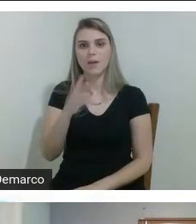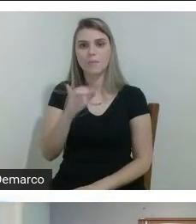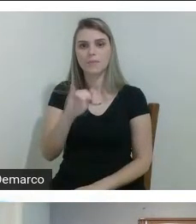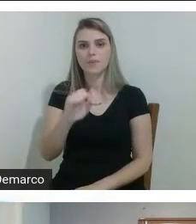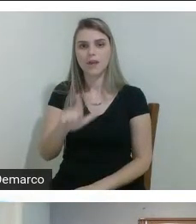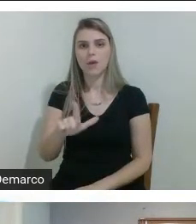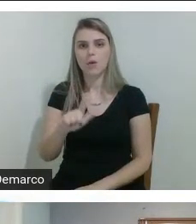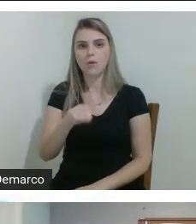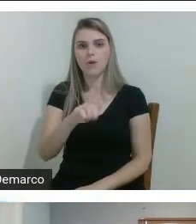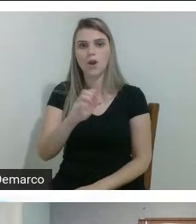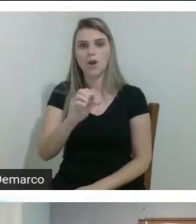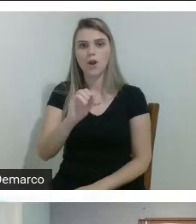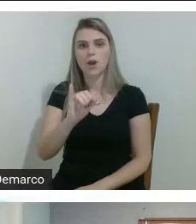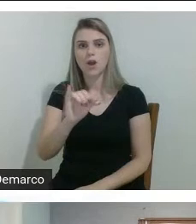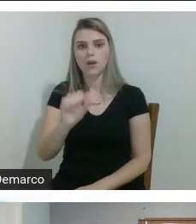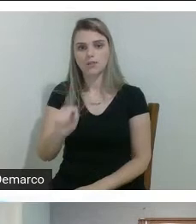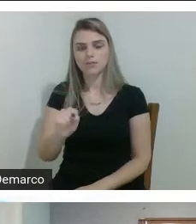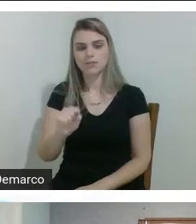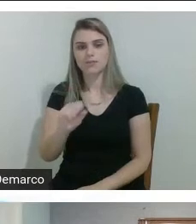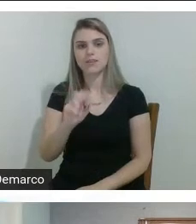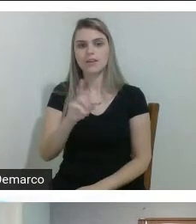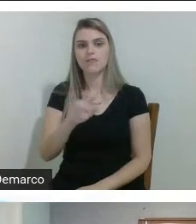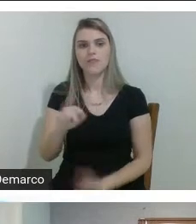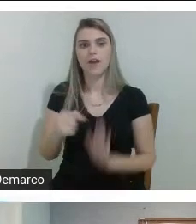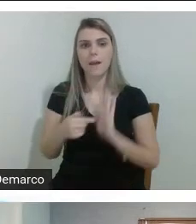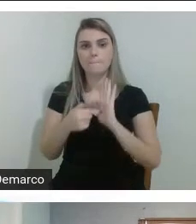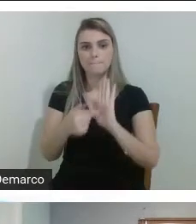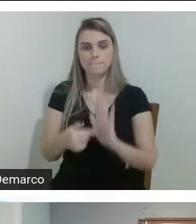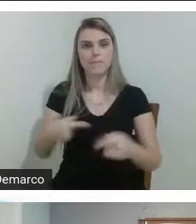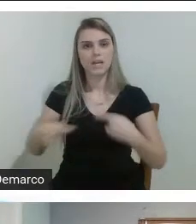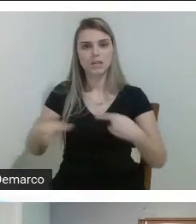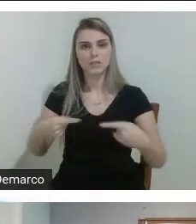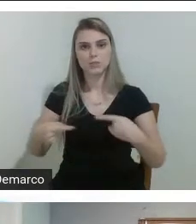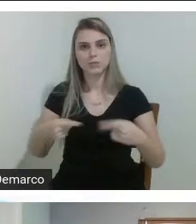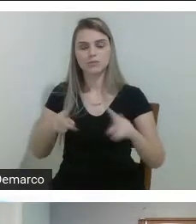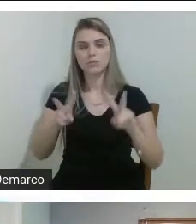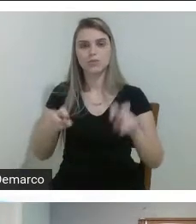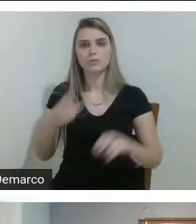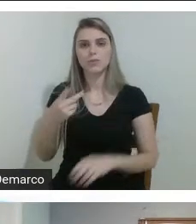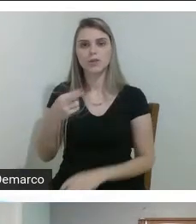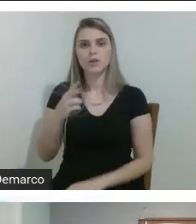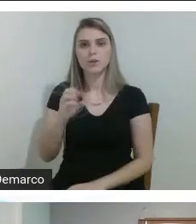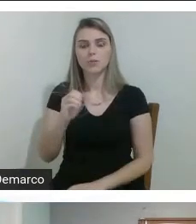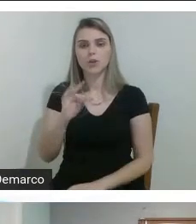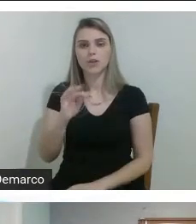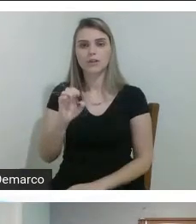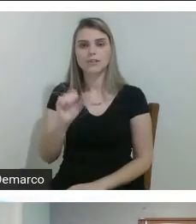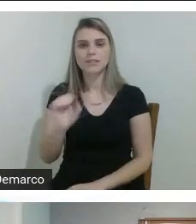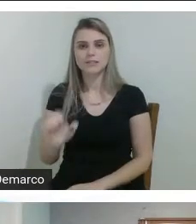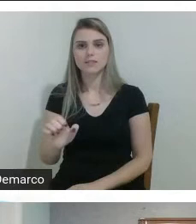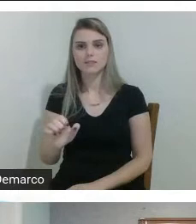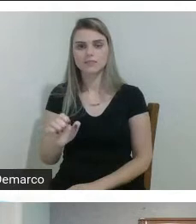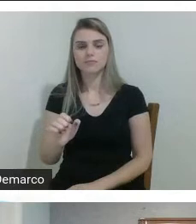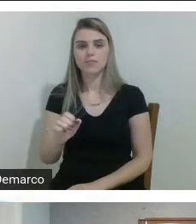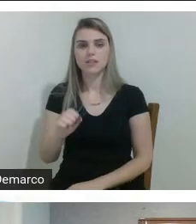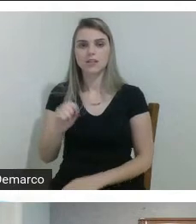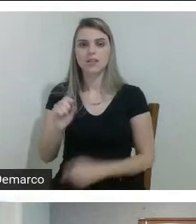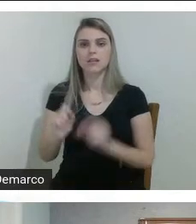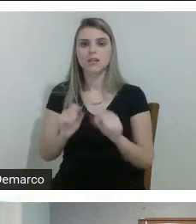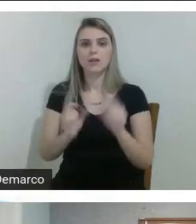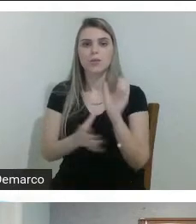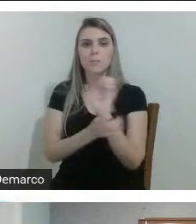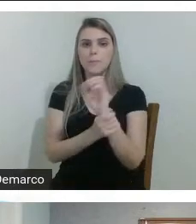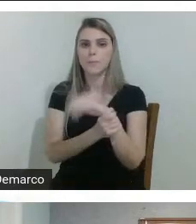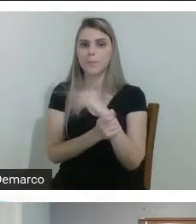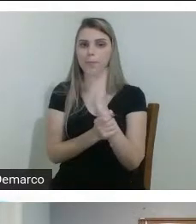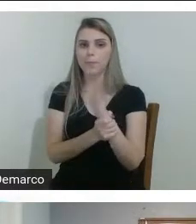ele que vai apresentar, então, a discussão sobre prótese para amputação de desarticulação do cunho.